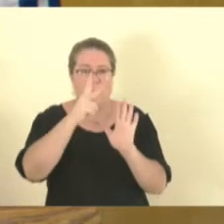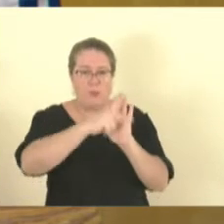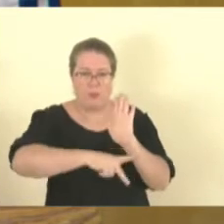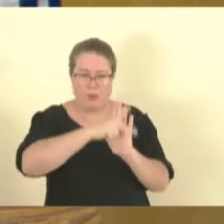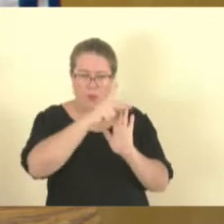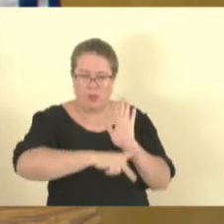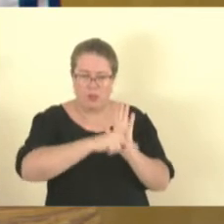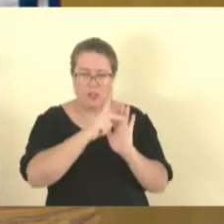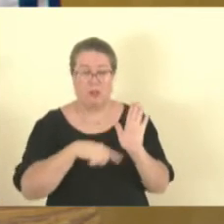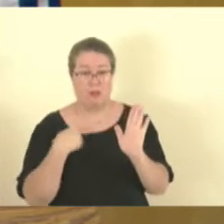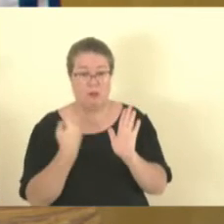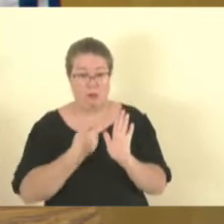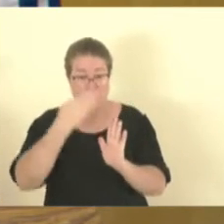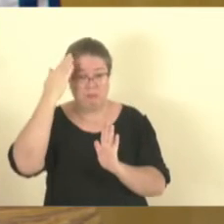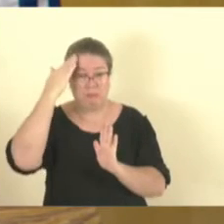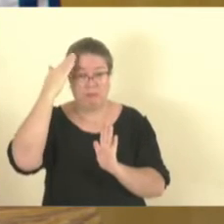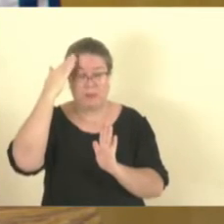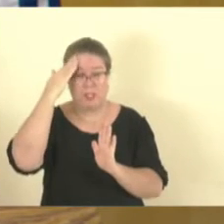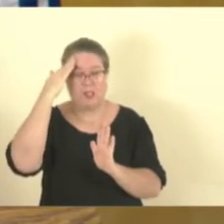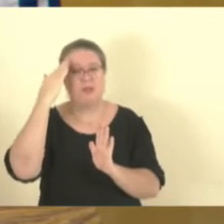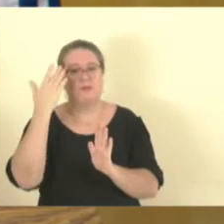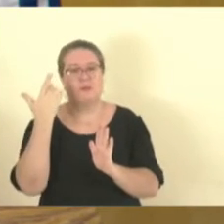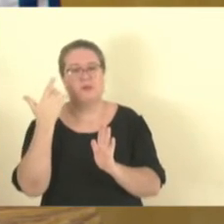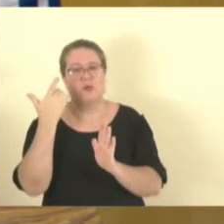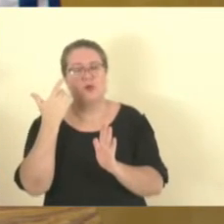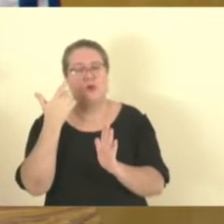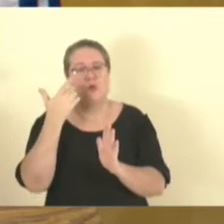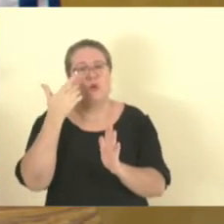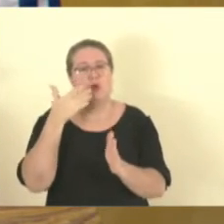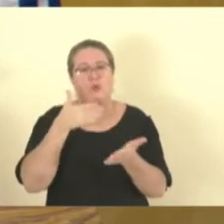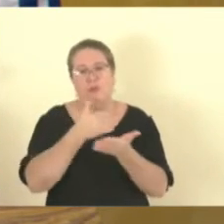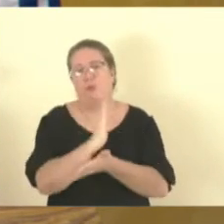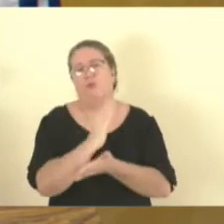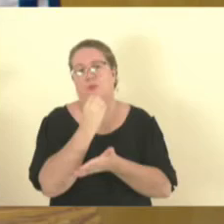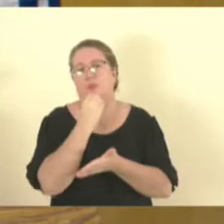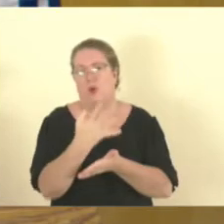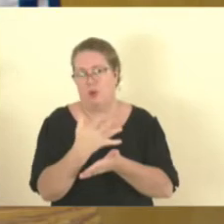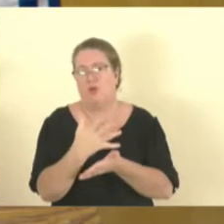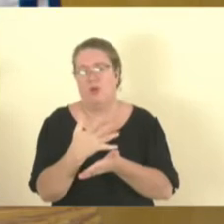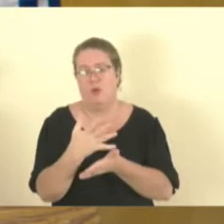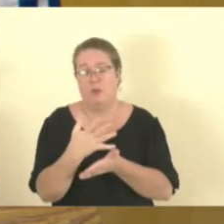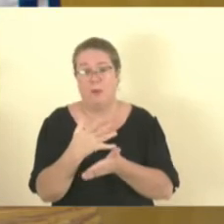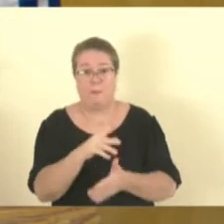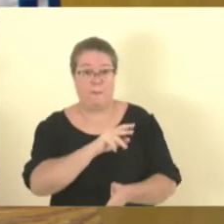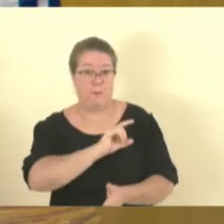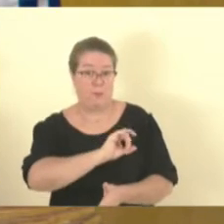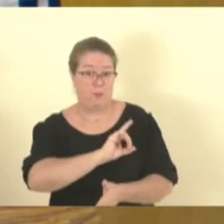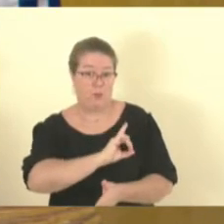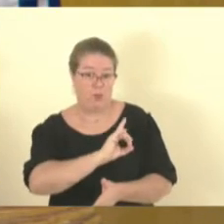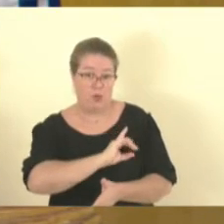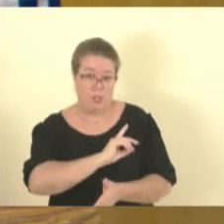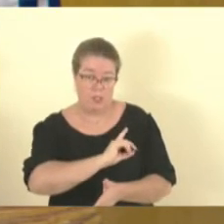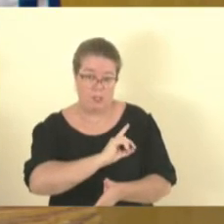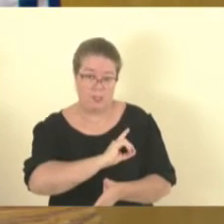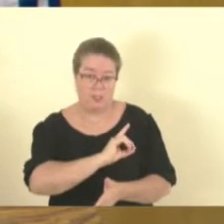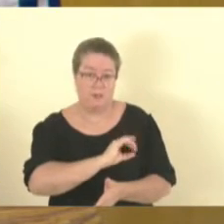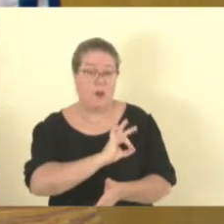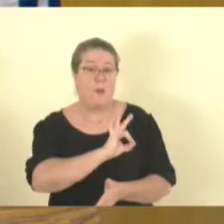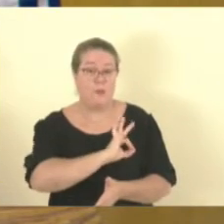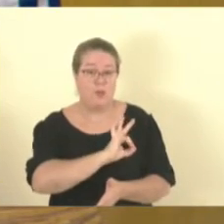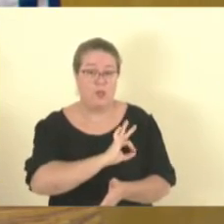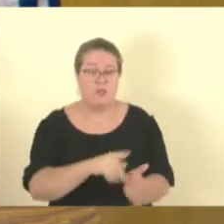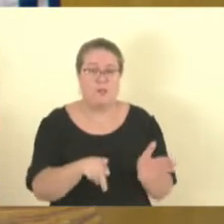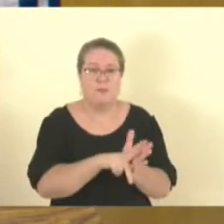que nós entendemos que era viável, era bom para os policiais militares, bombeiros militares. Os